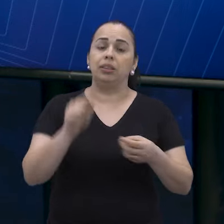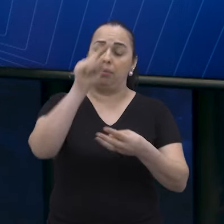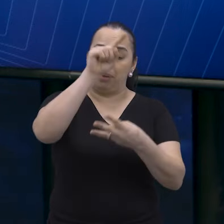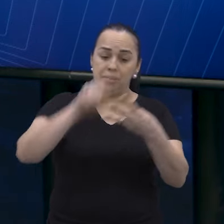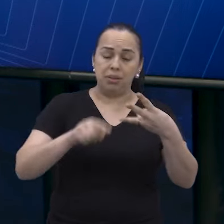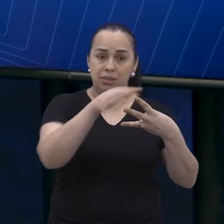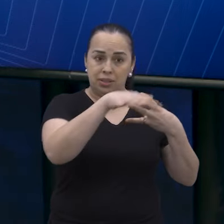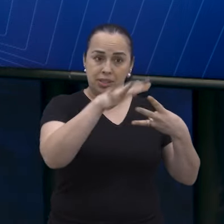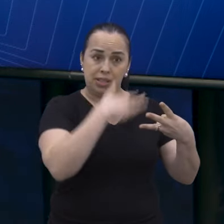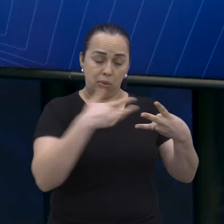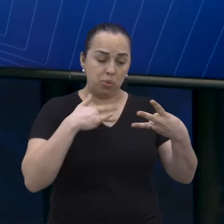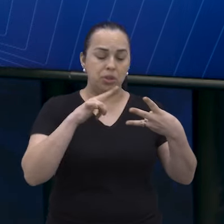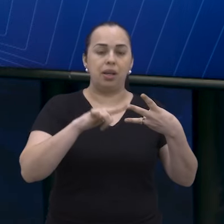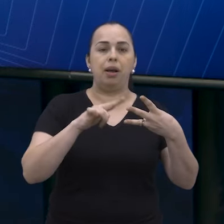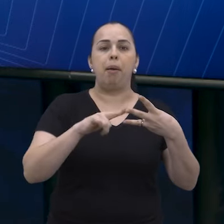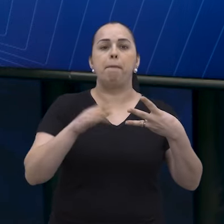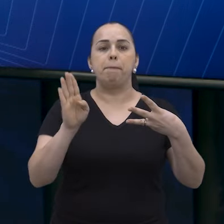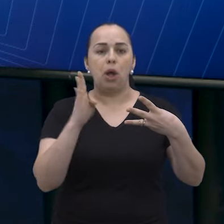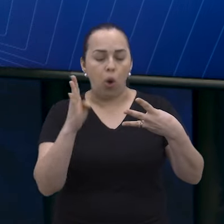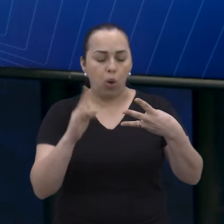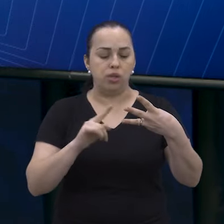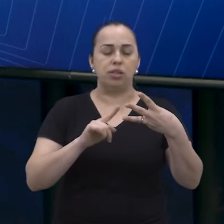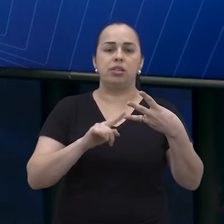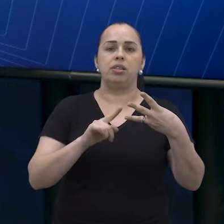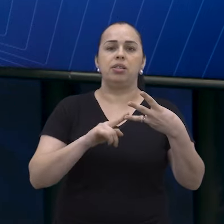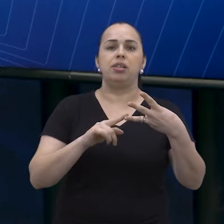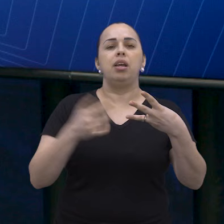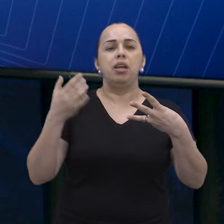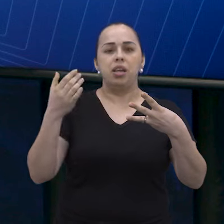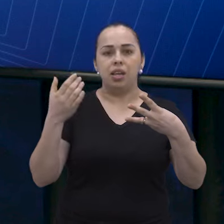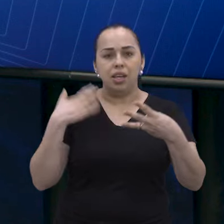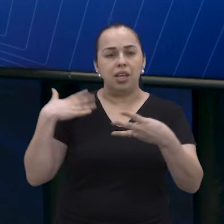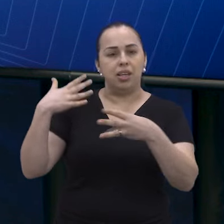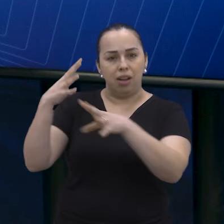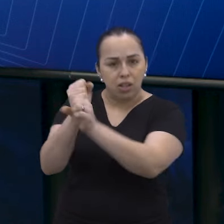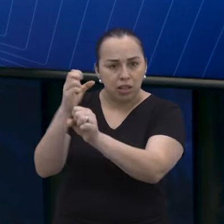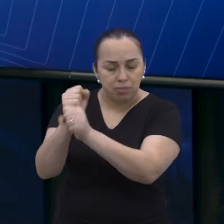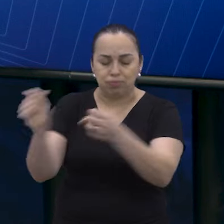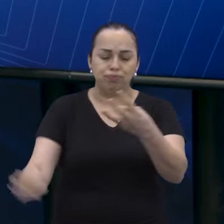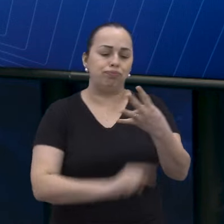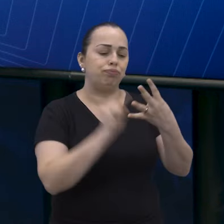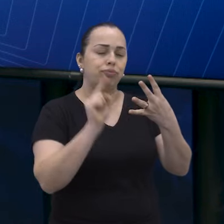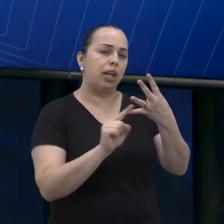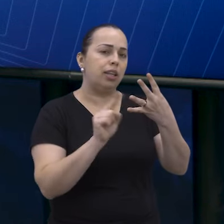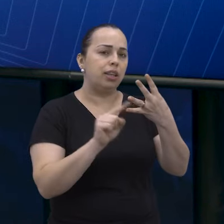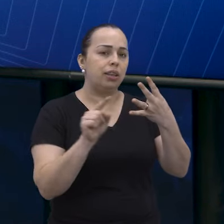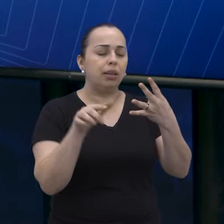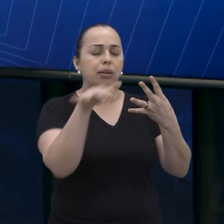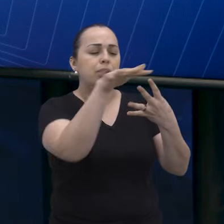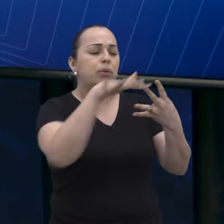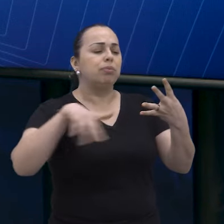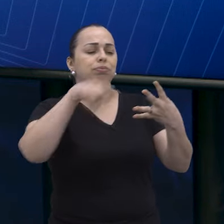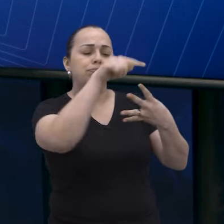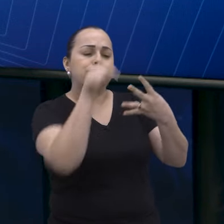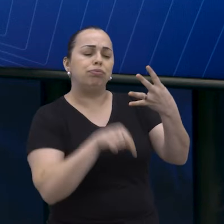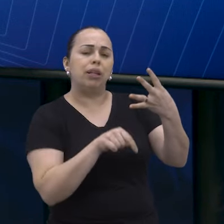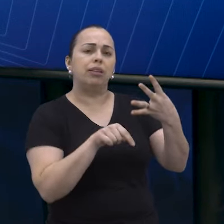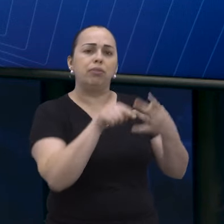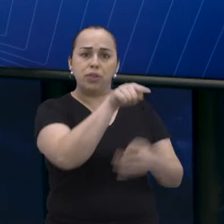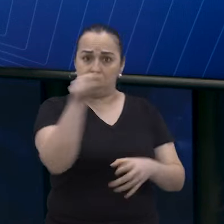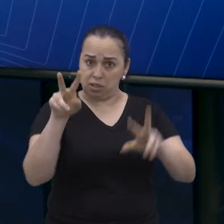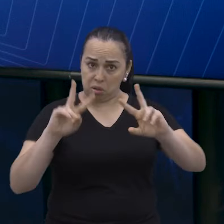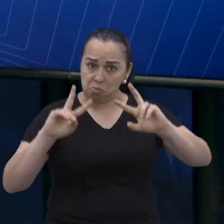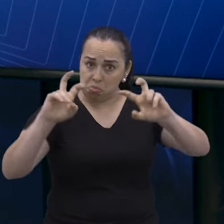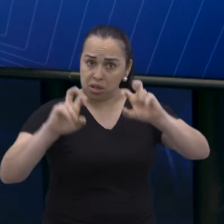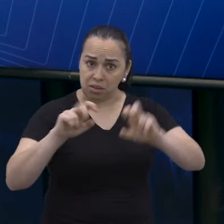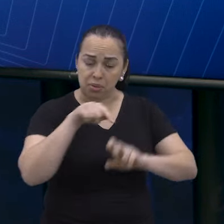Pensando em três grandes áreas, saúde, biologia, ciências exatas, ciências humanas, como que você observa, que